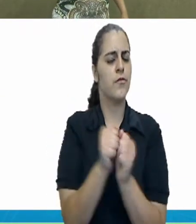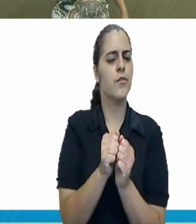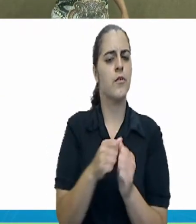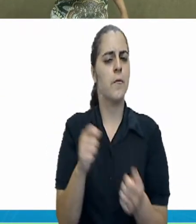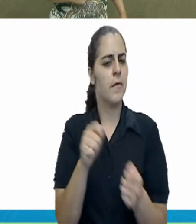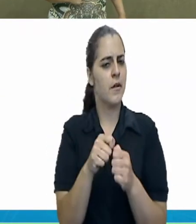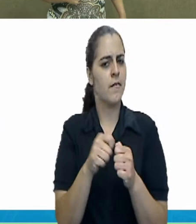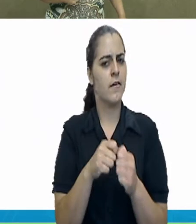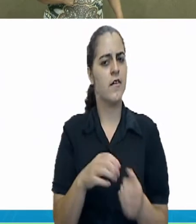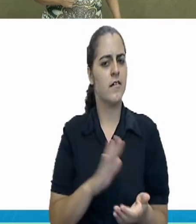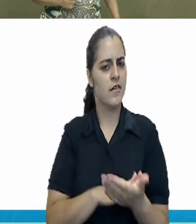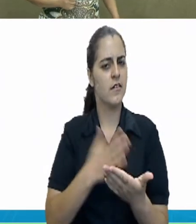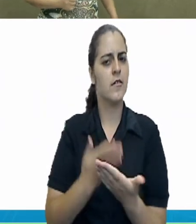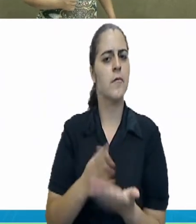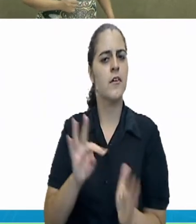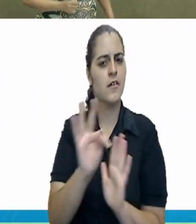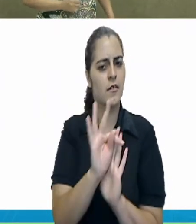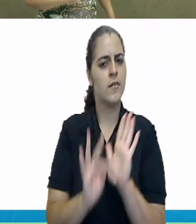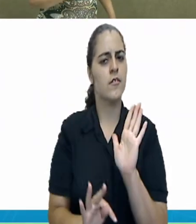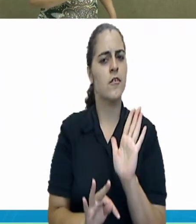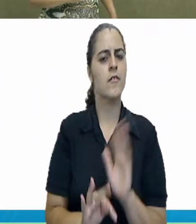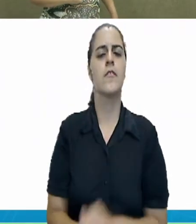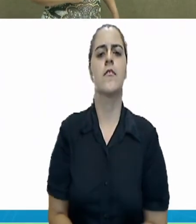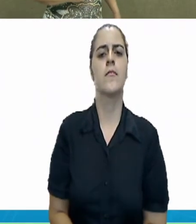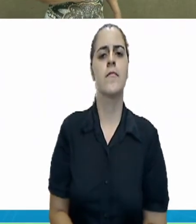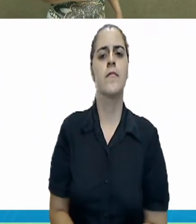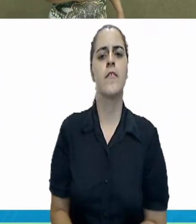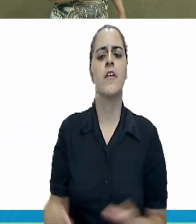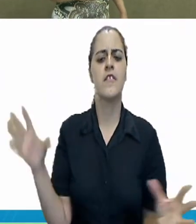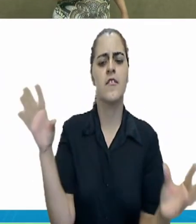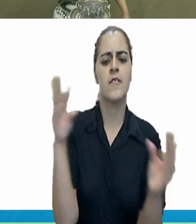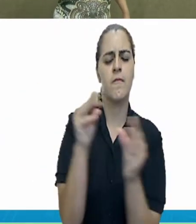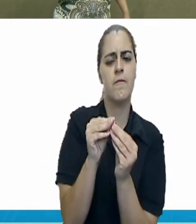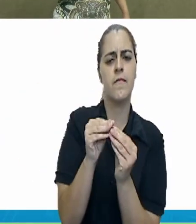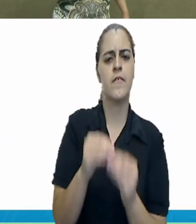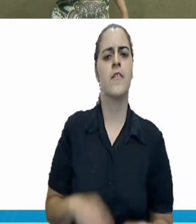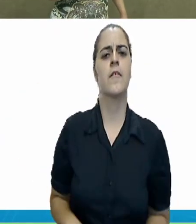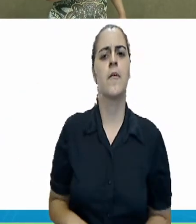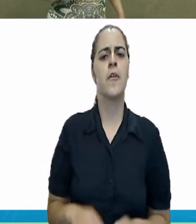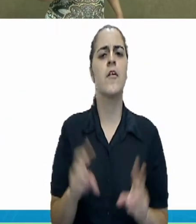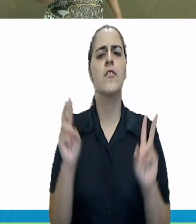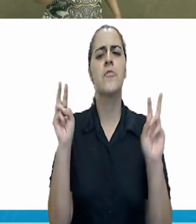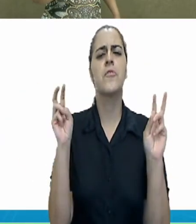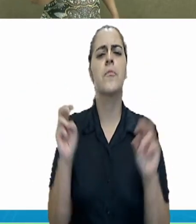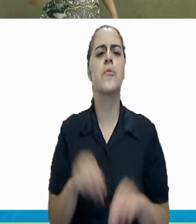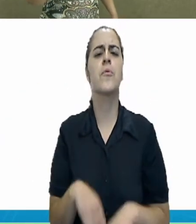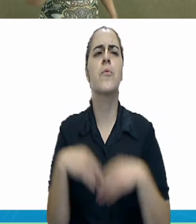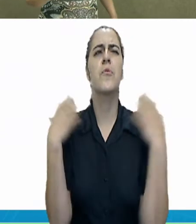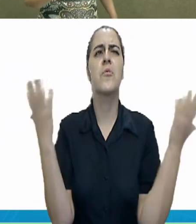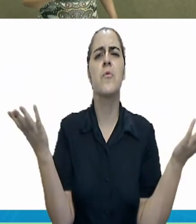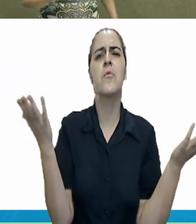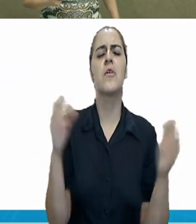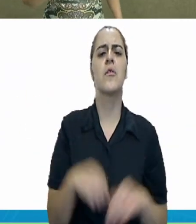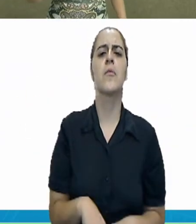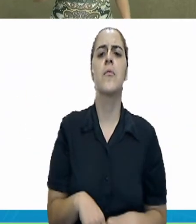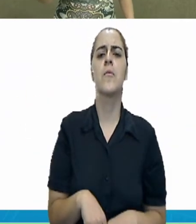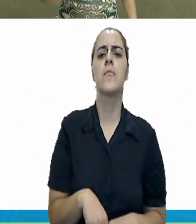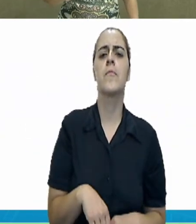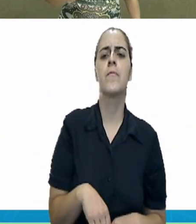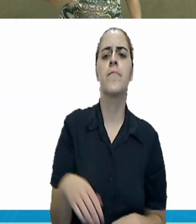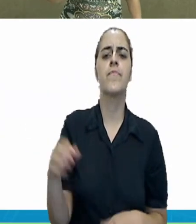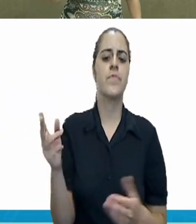a interpretação do texto. Essa resenha é sobre qual tipo de obra?